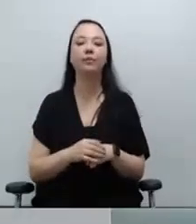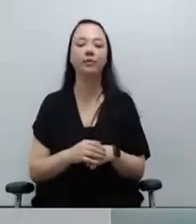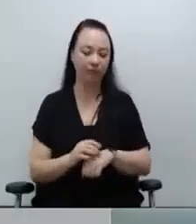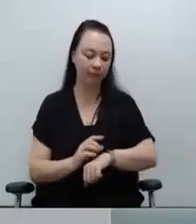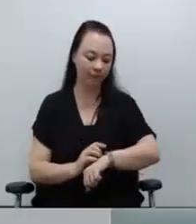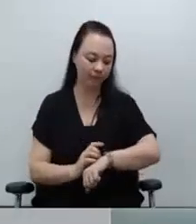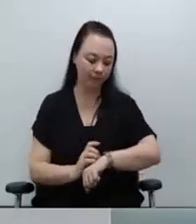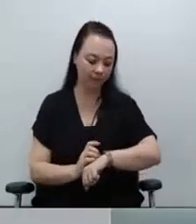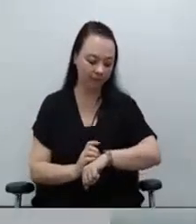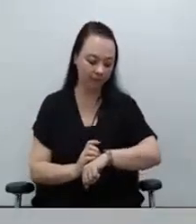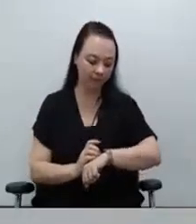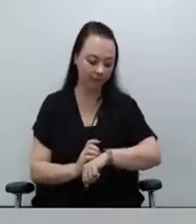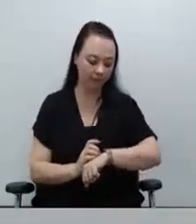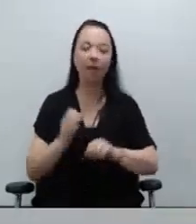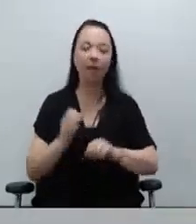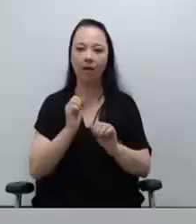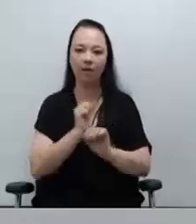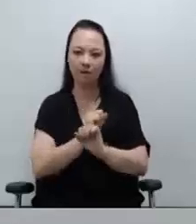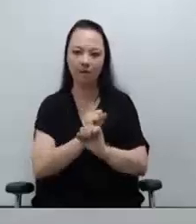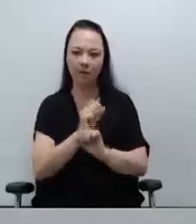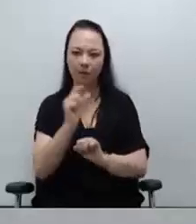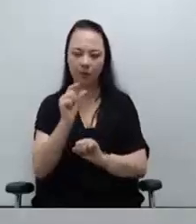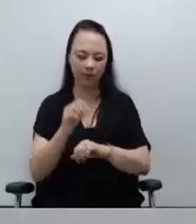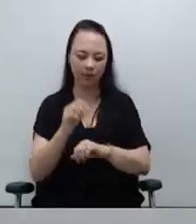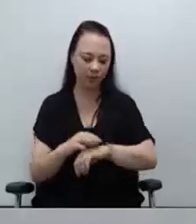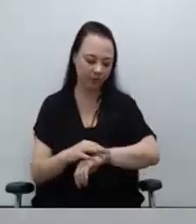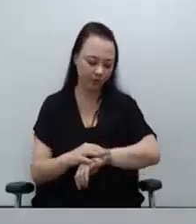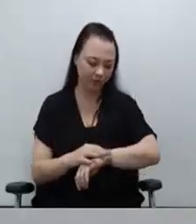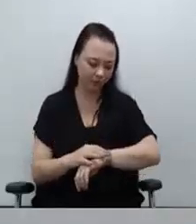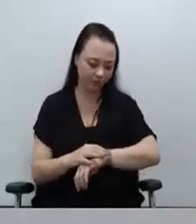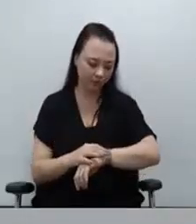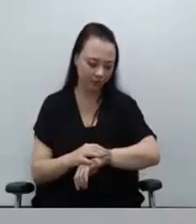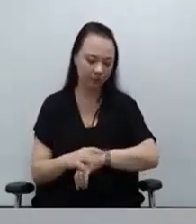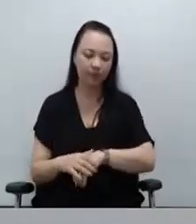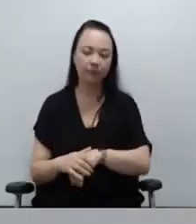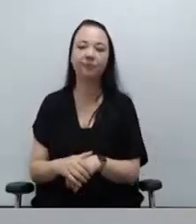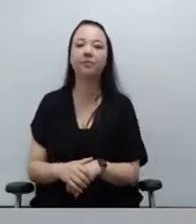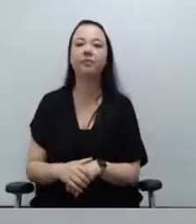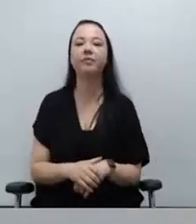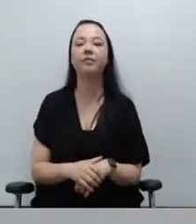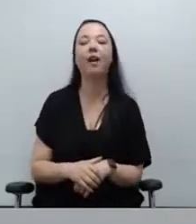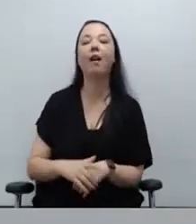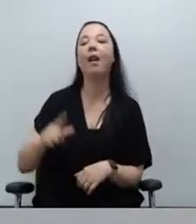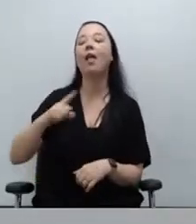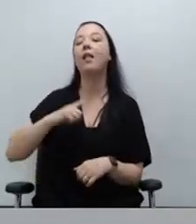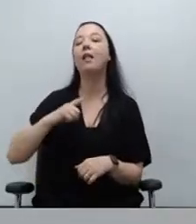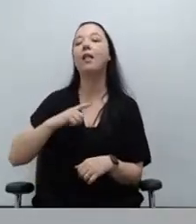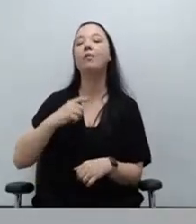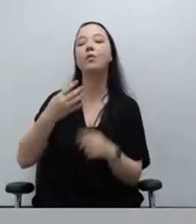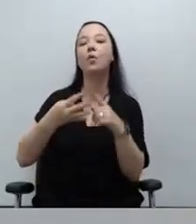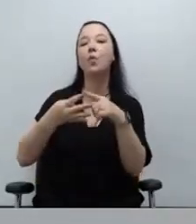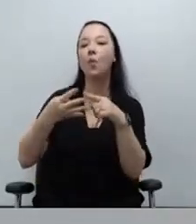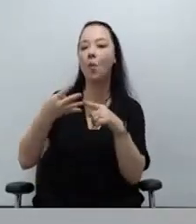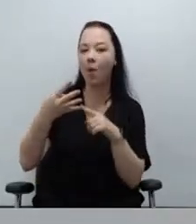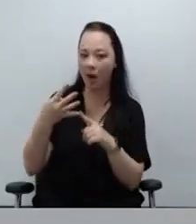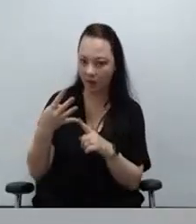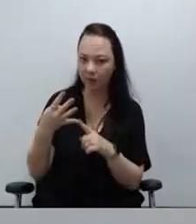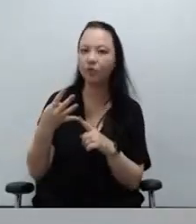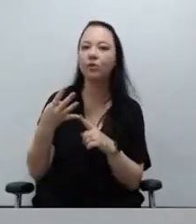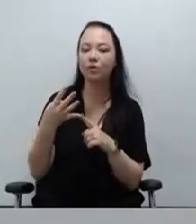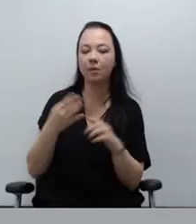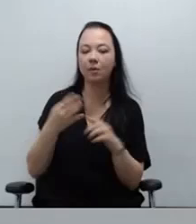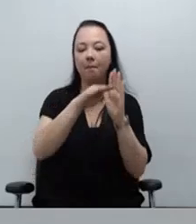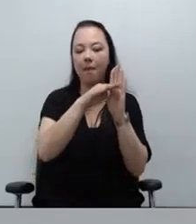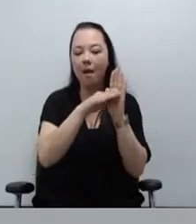aí que eu cadê meu papelzinho da Sara, nós temos duas pautas aqui, nós temos quatro pautas, na verdade, de